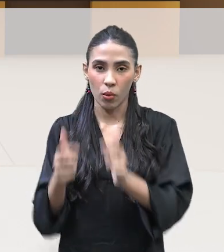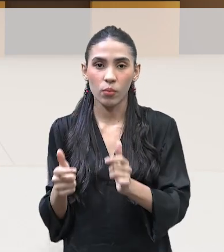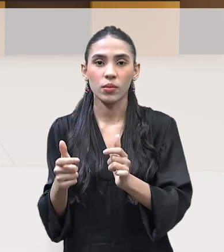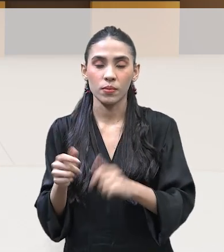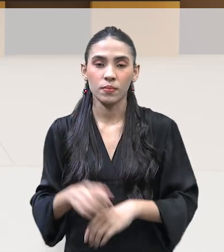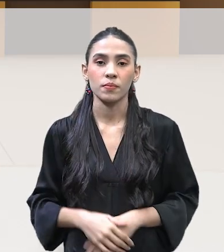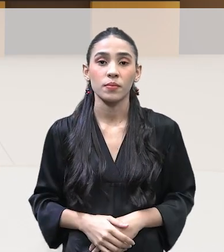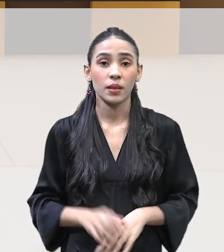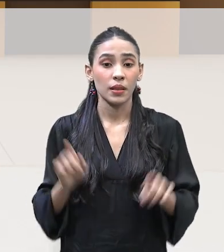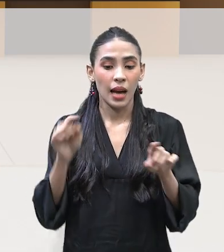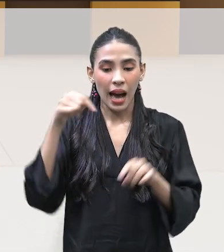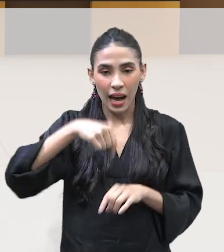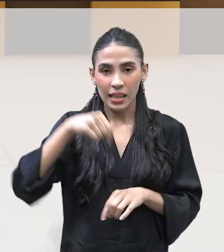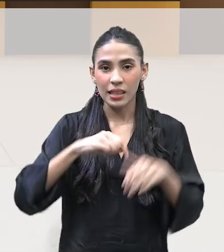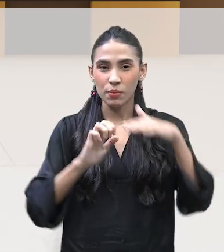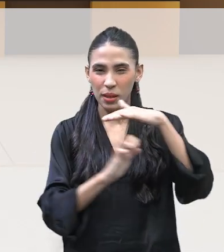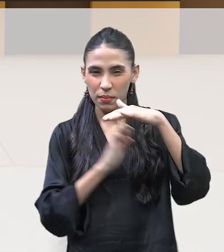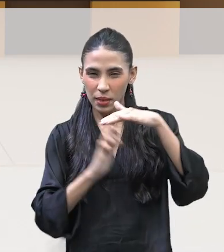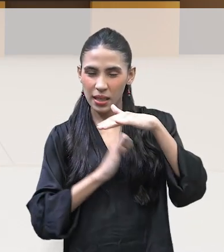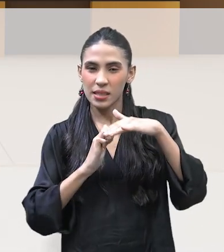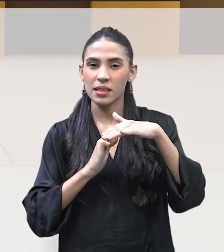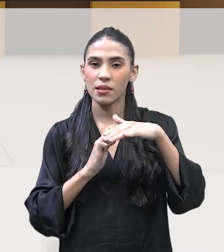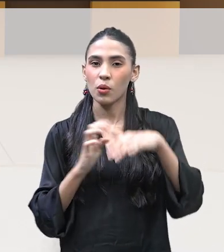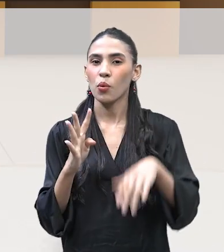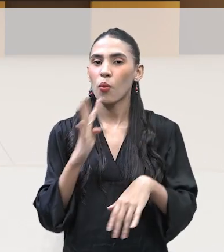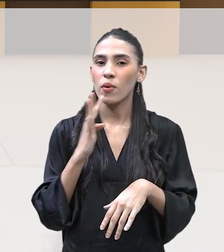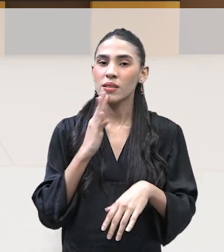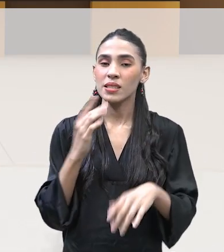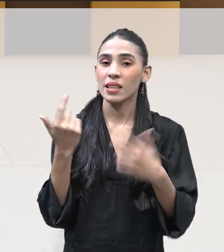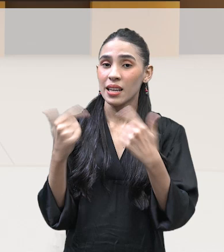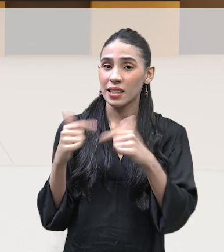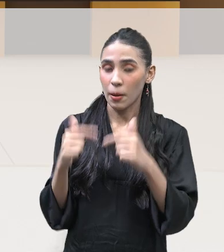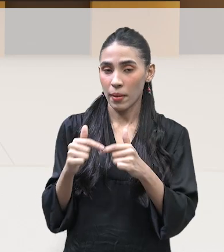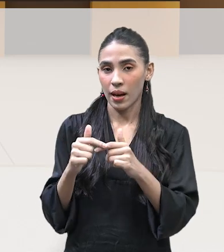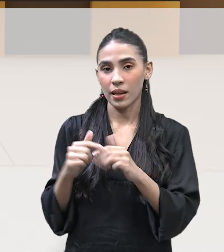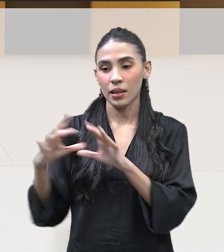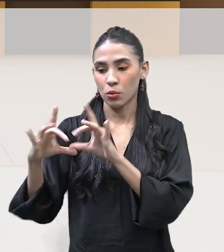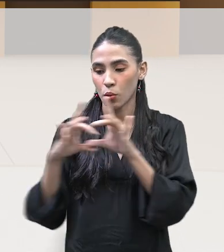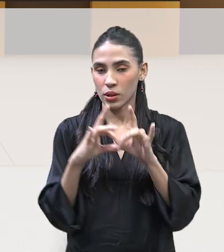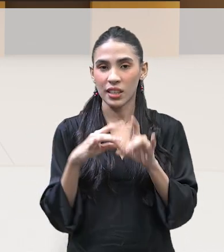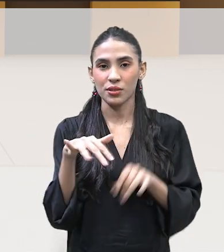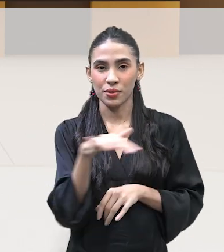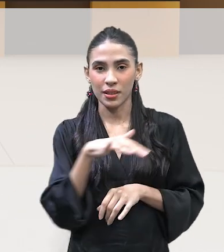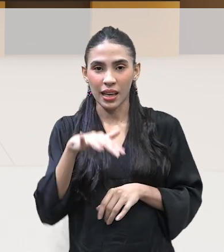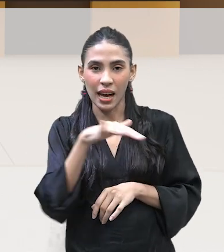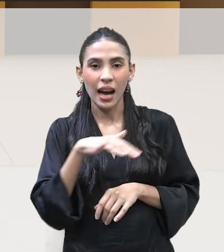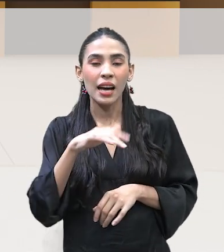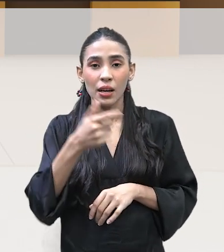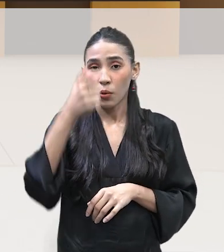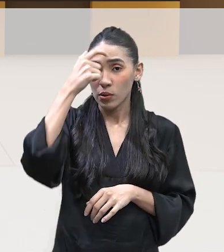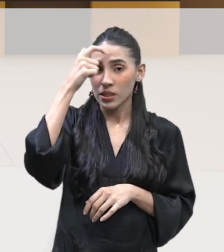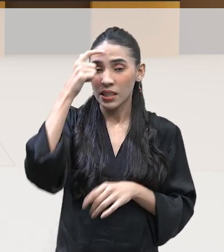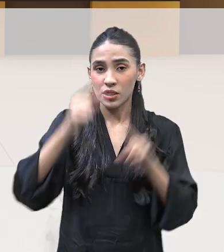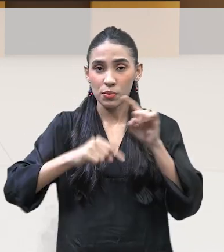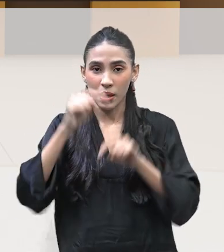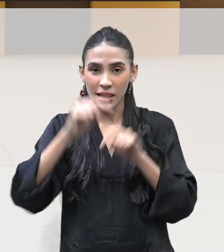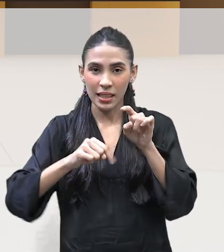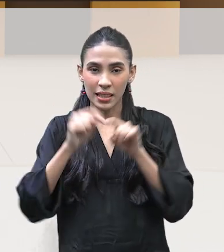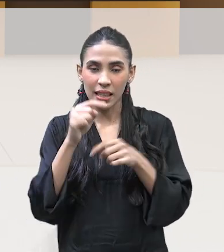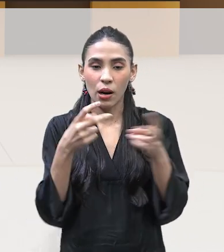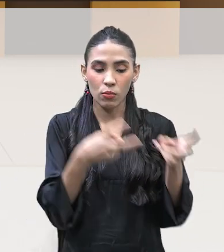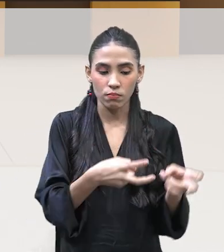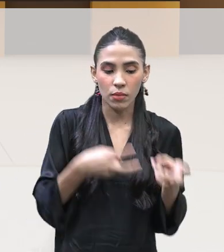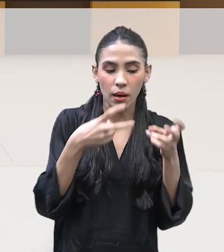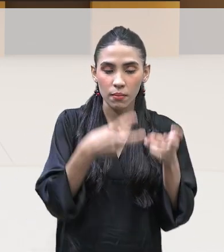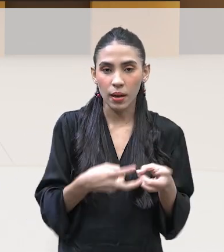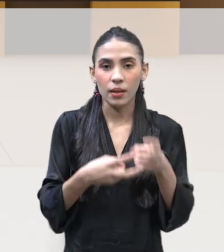uma empresa muito conhecida que trabalha com isso. Ela está indo para esse meio, né? De sustentabilidade, esse recolher. Porque essas